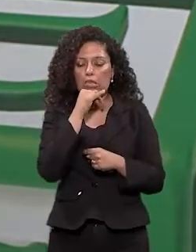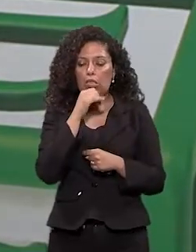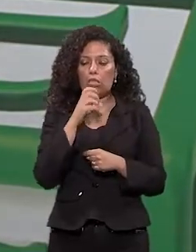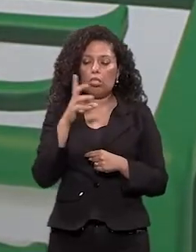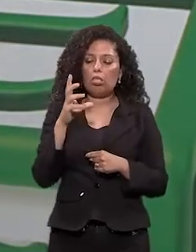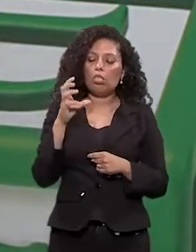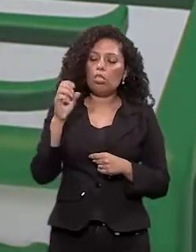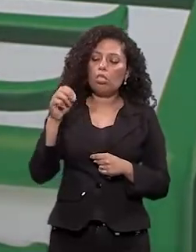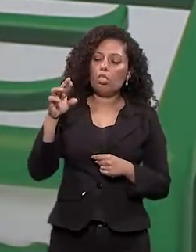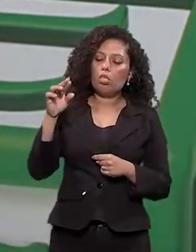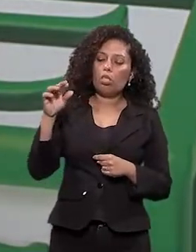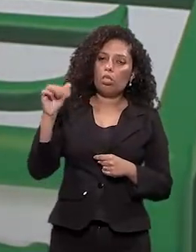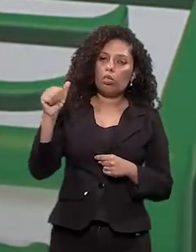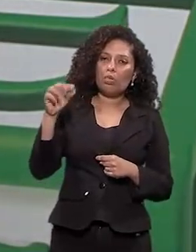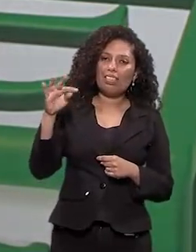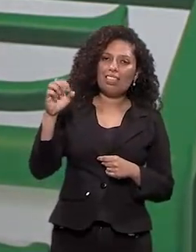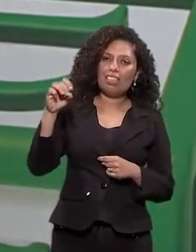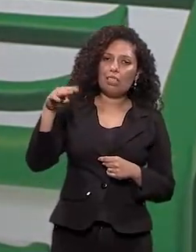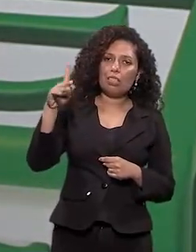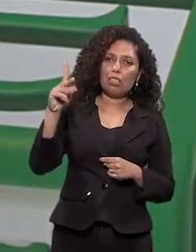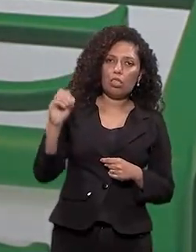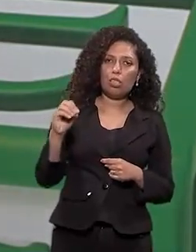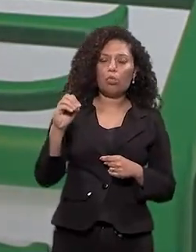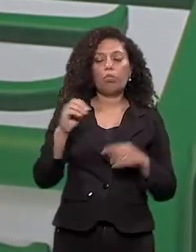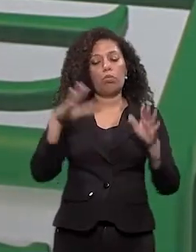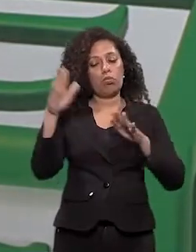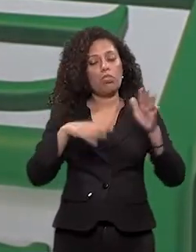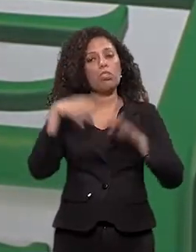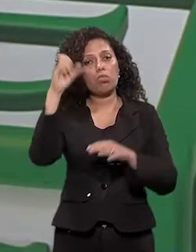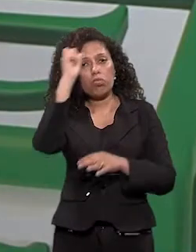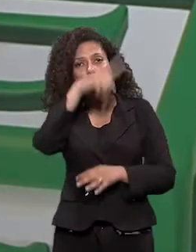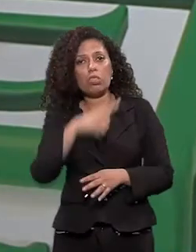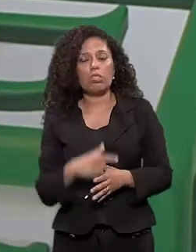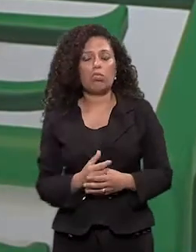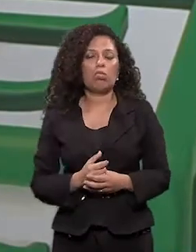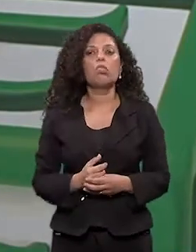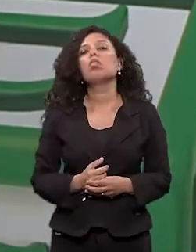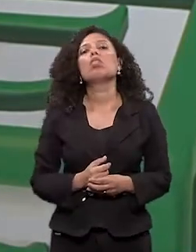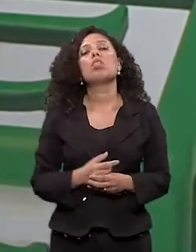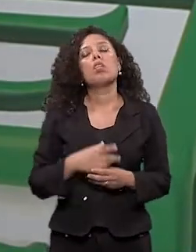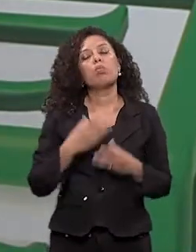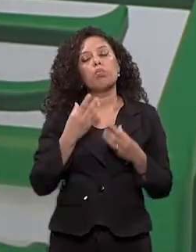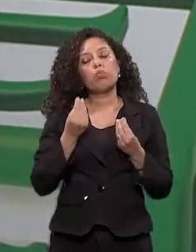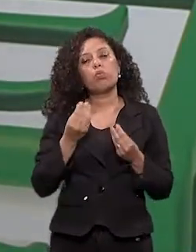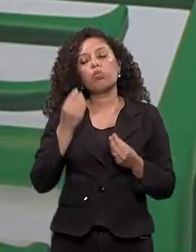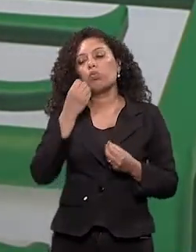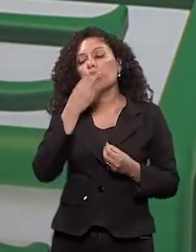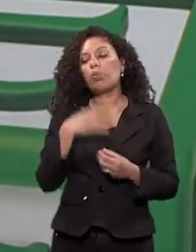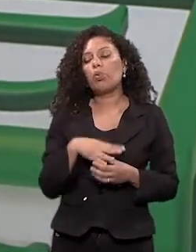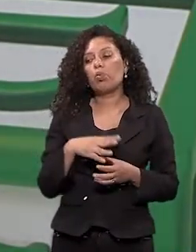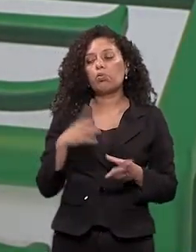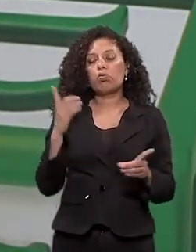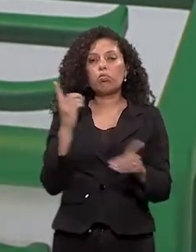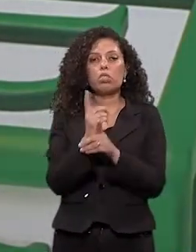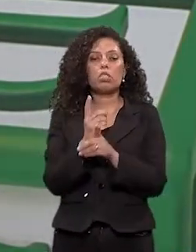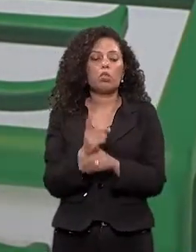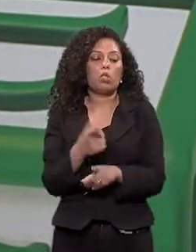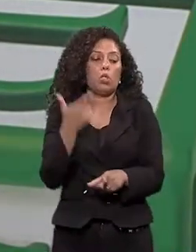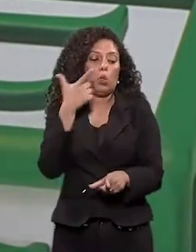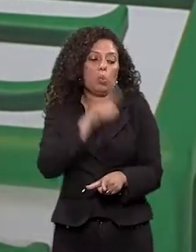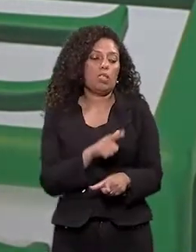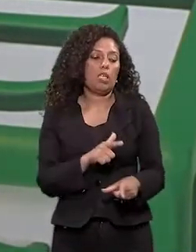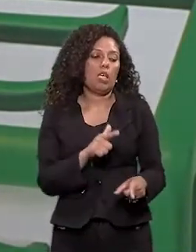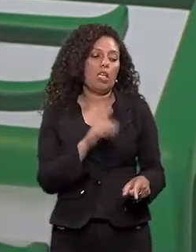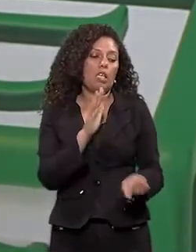Dependendo da faixa etária, né? Pode ser um grande desafio E é muito legal, né? A sensação de